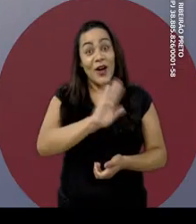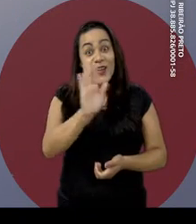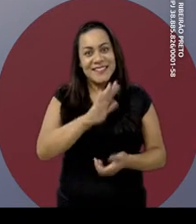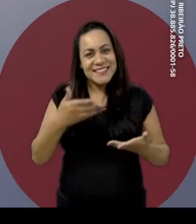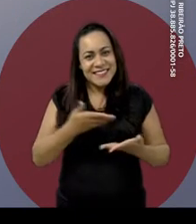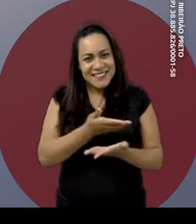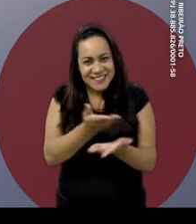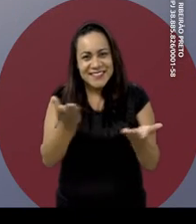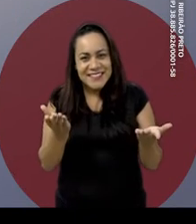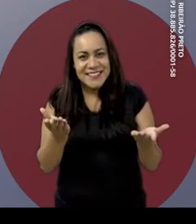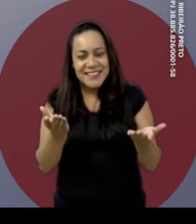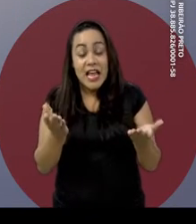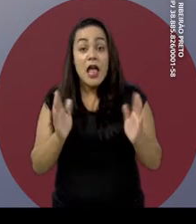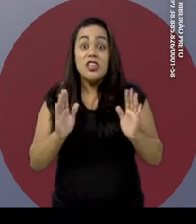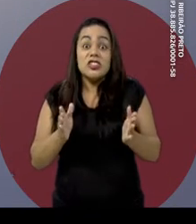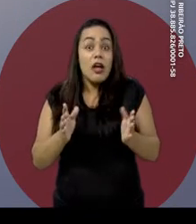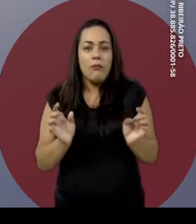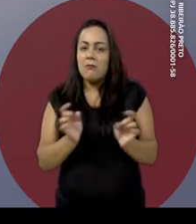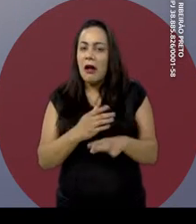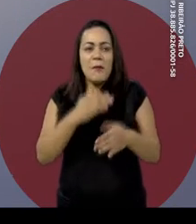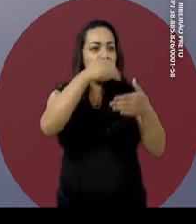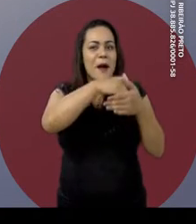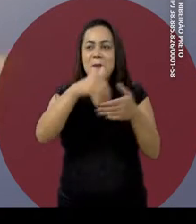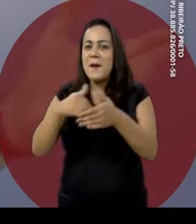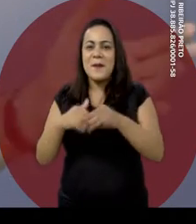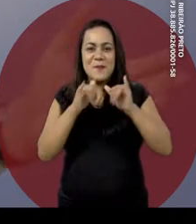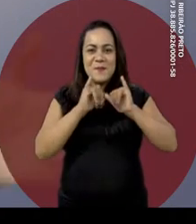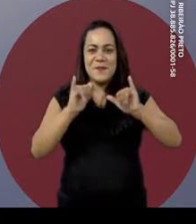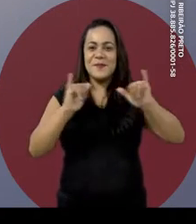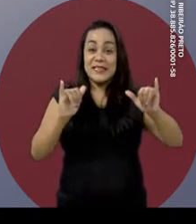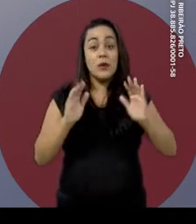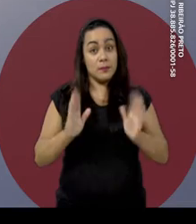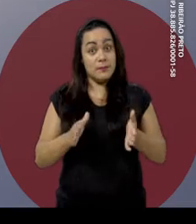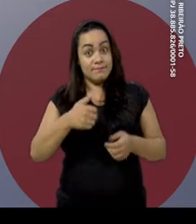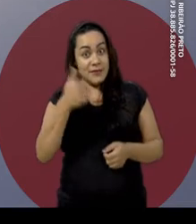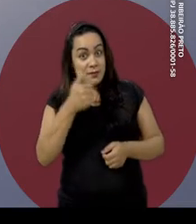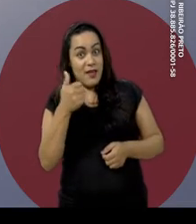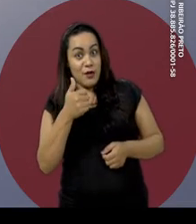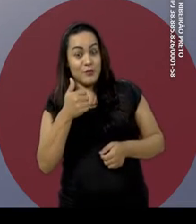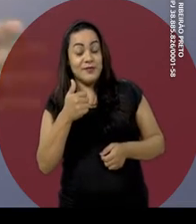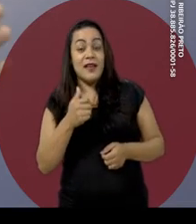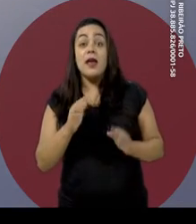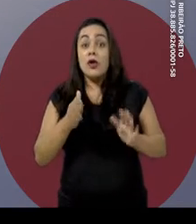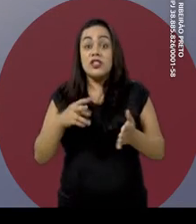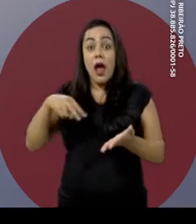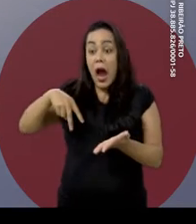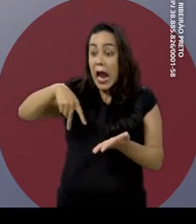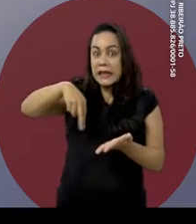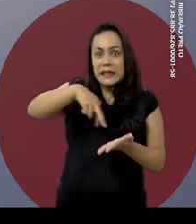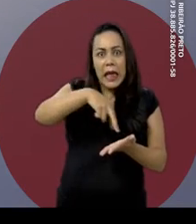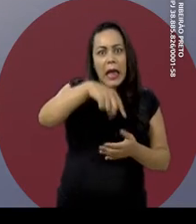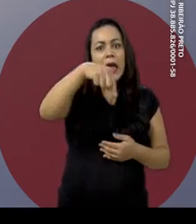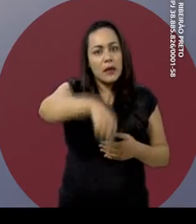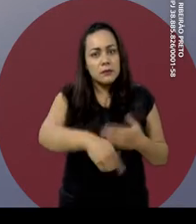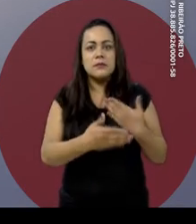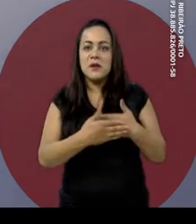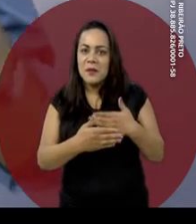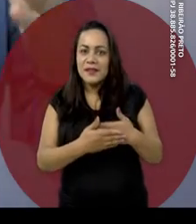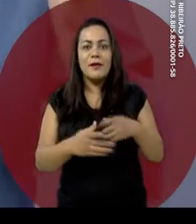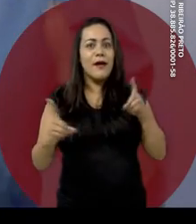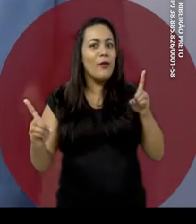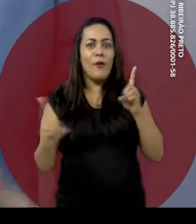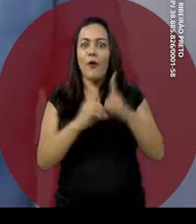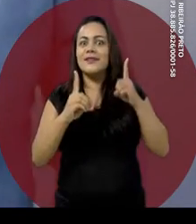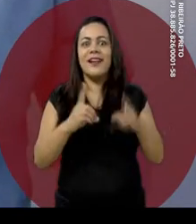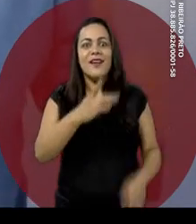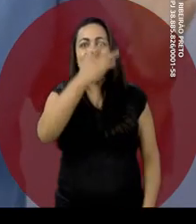Olá, minha gente! Estamos chegando ao final da caminhada do primeiro turno. Caminhei por toda Ribeirão Preto e